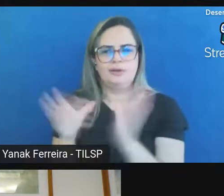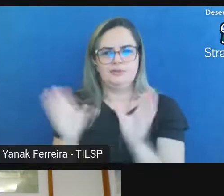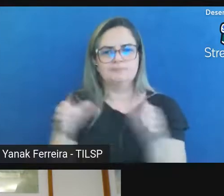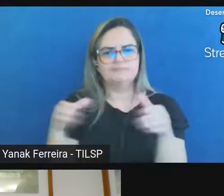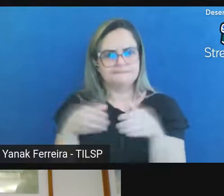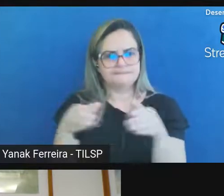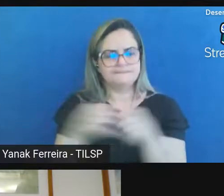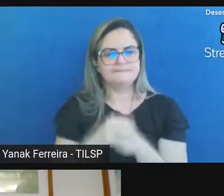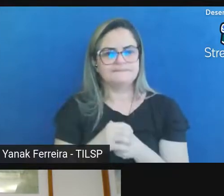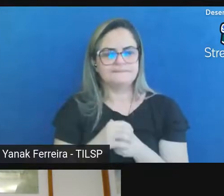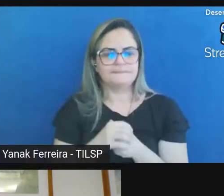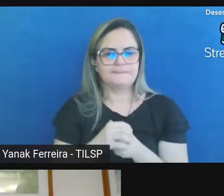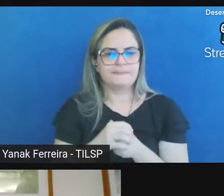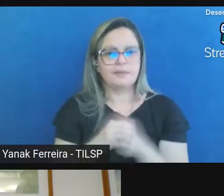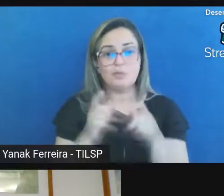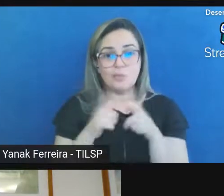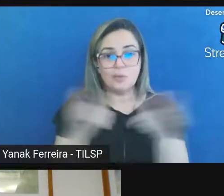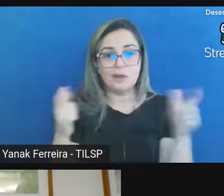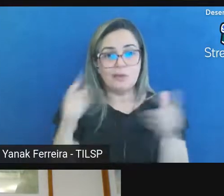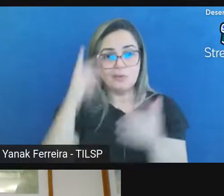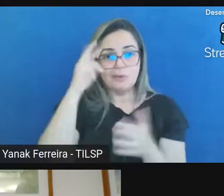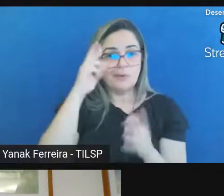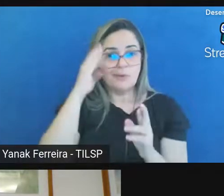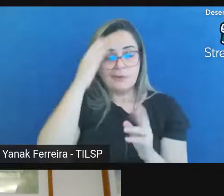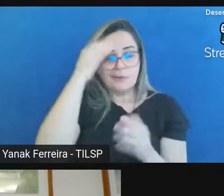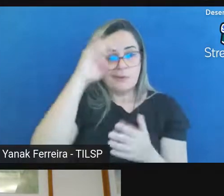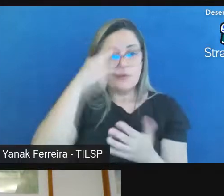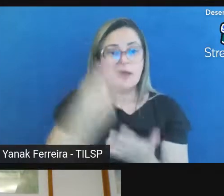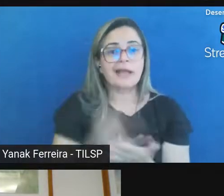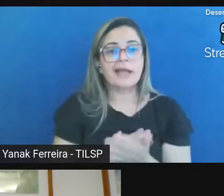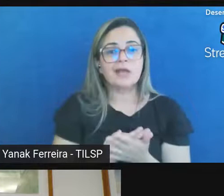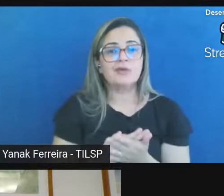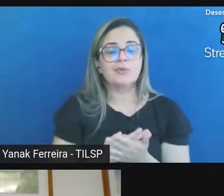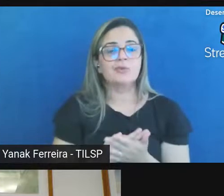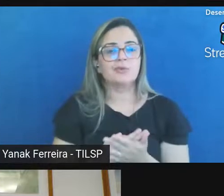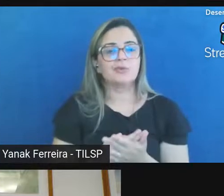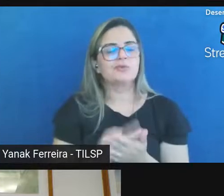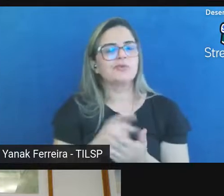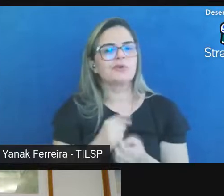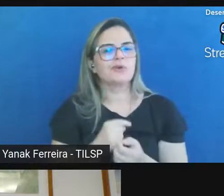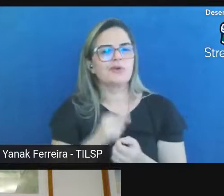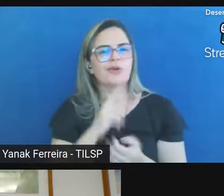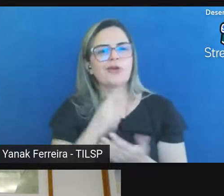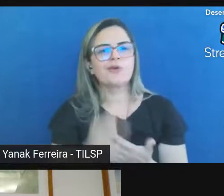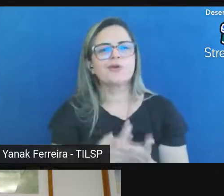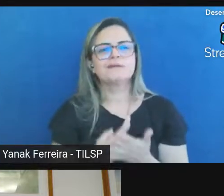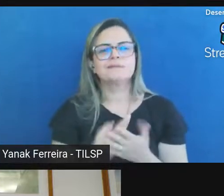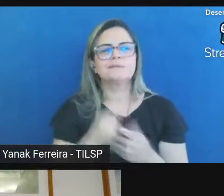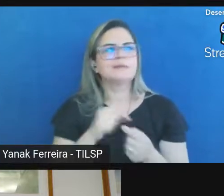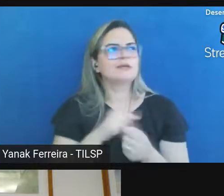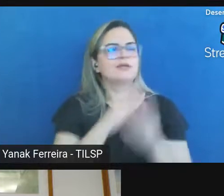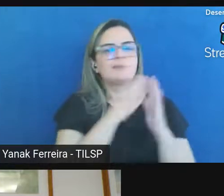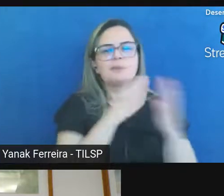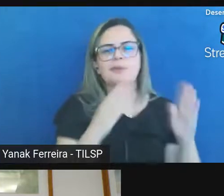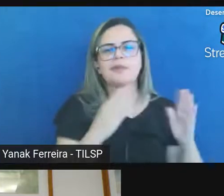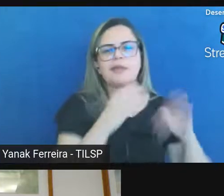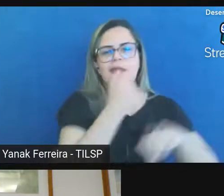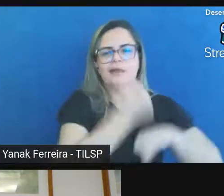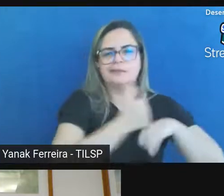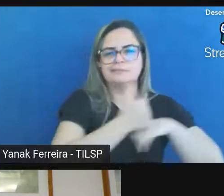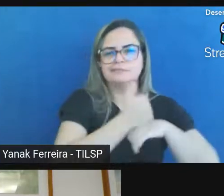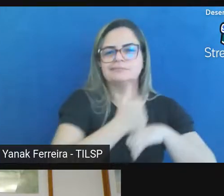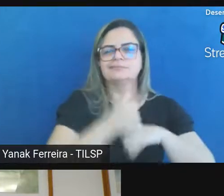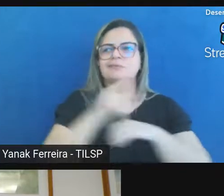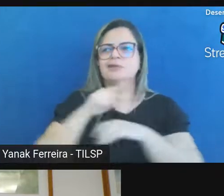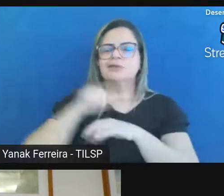amplo amplo reconhecimento de bibliotecários arquivistas TI's e etc em